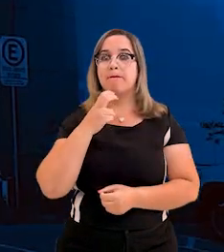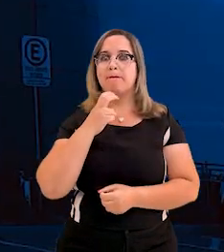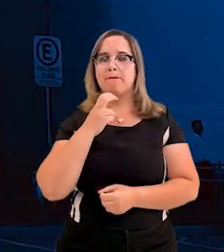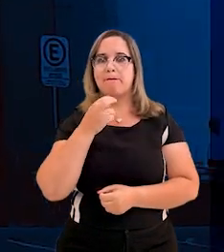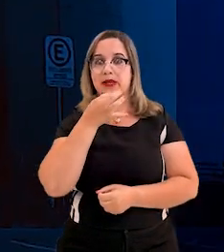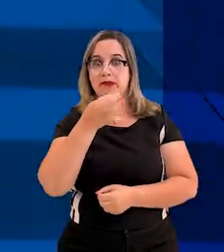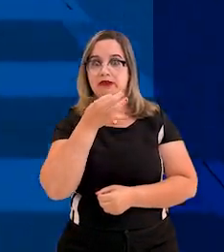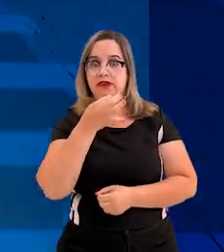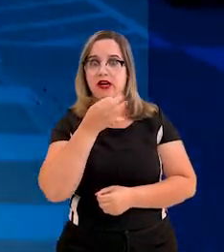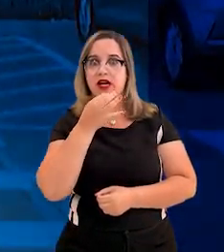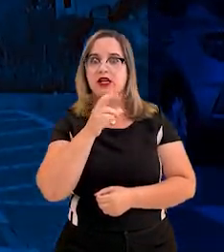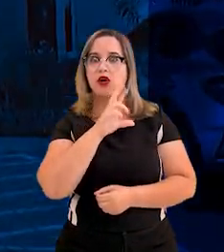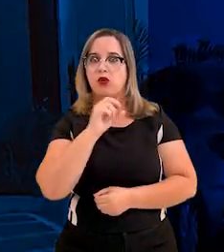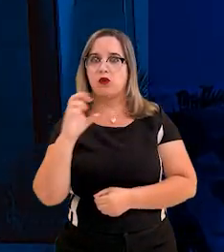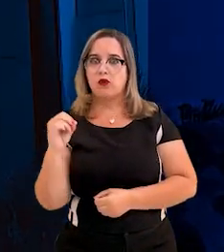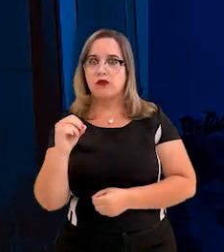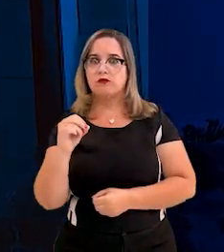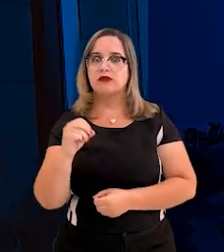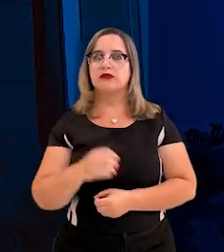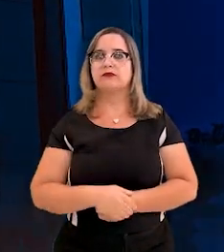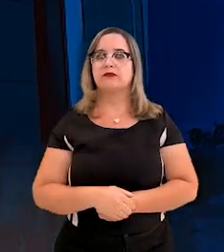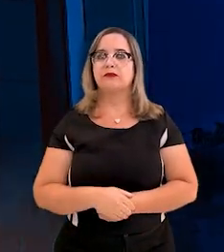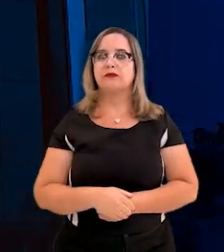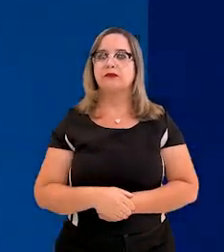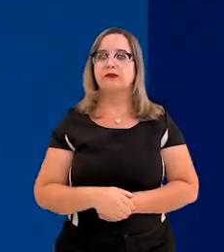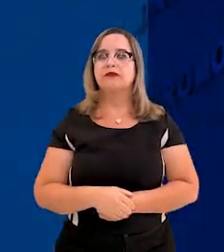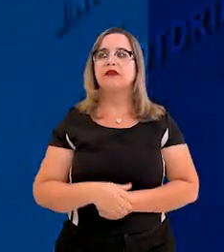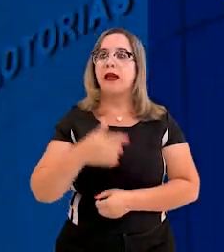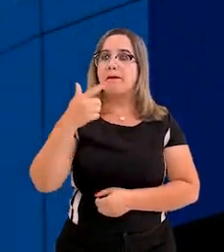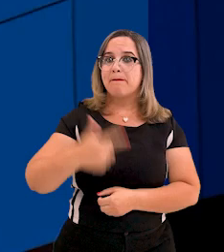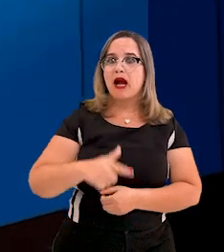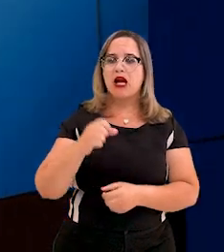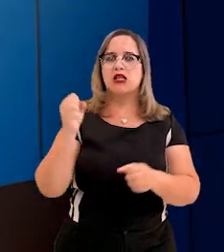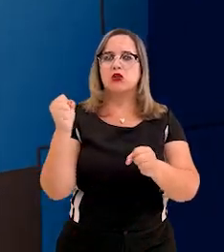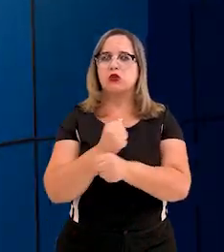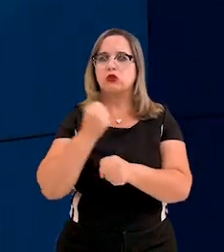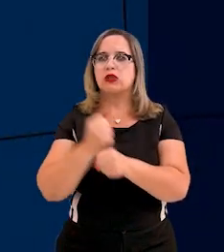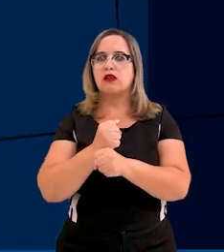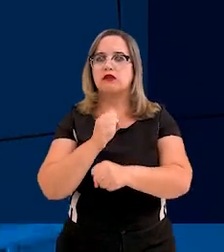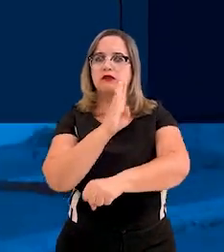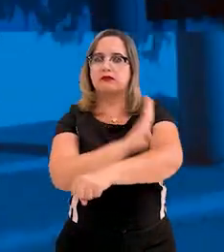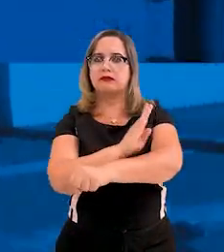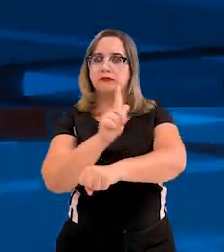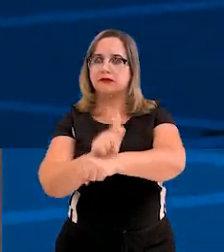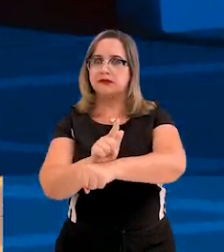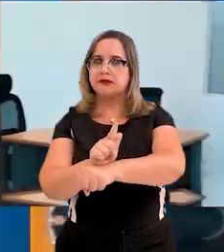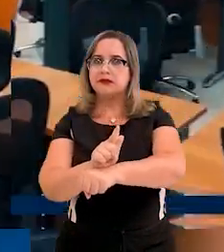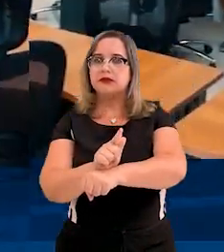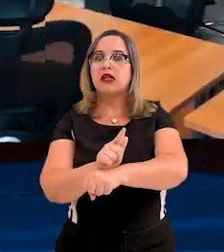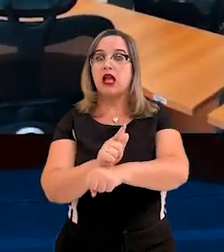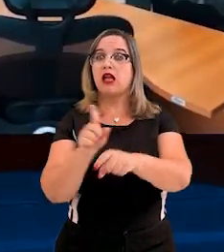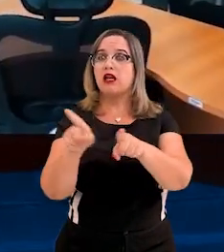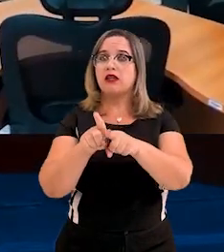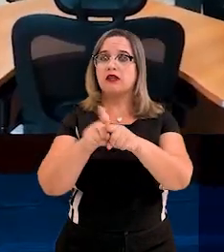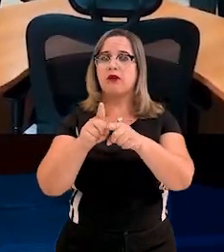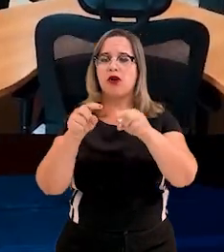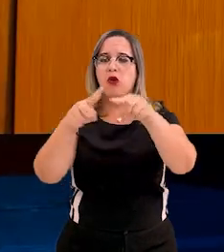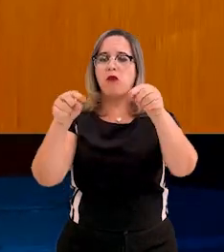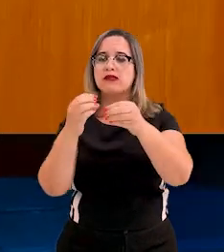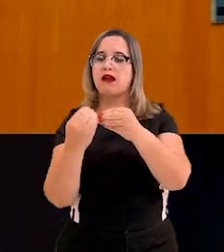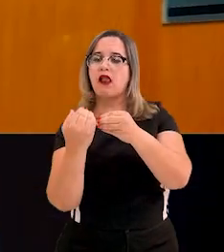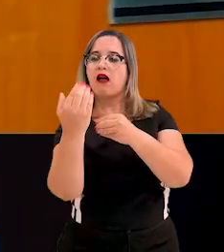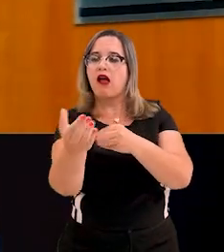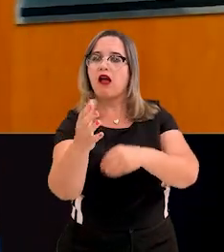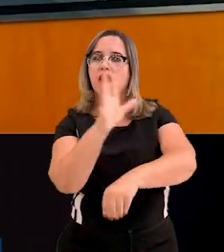do Leste e Rondonópolis, a Lei das Obras de Ampliação em Barra do Garças e o Anexo